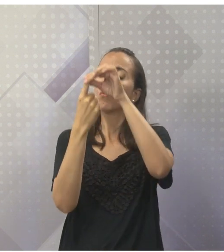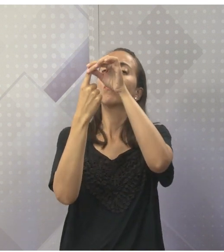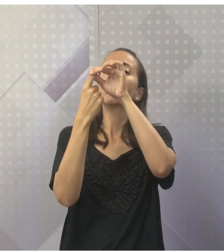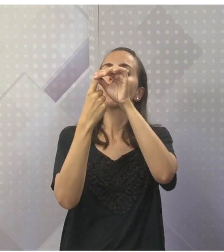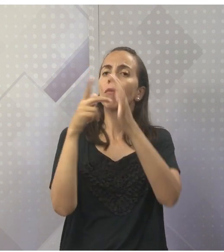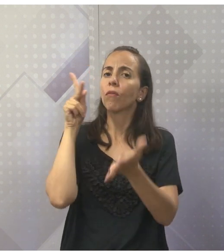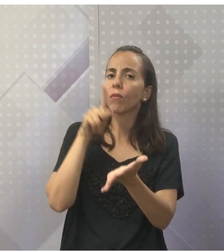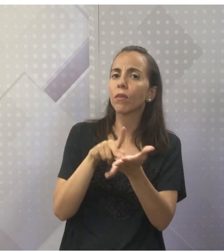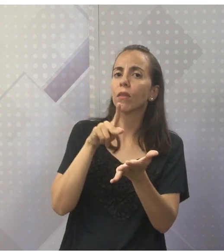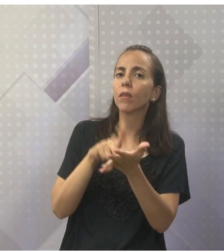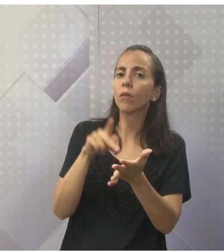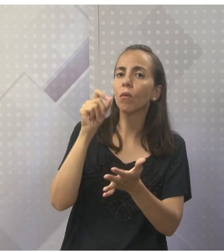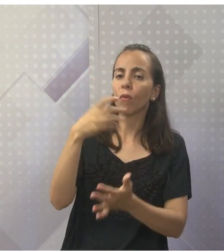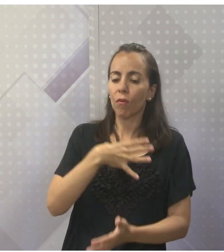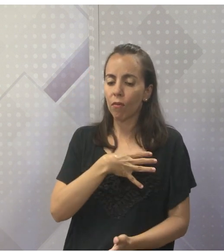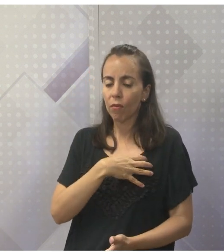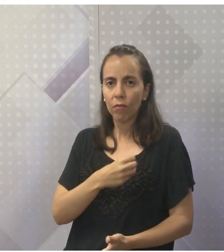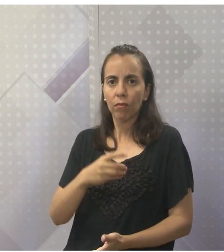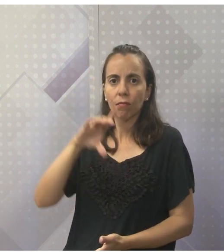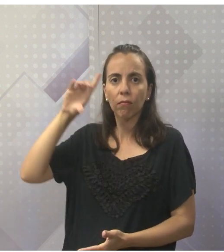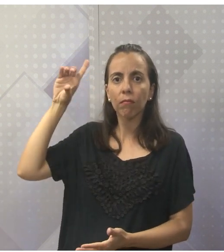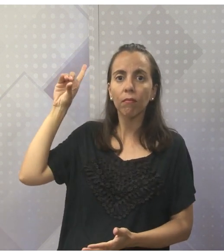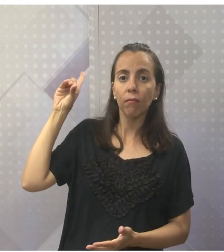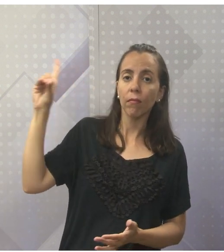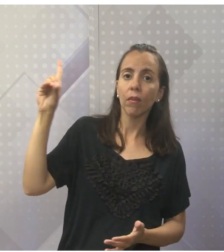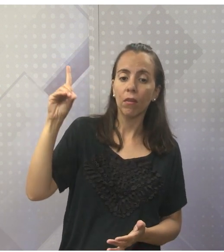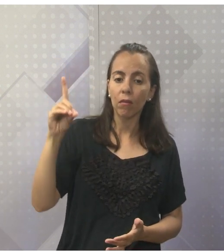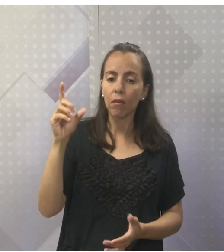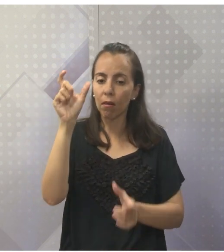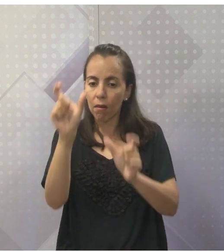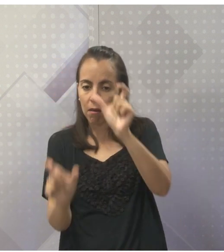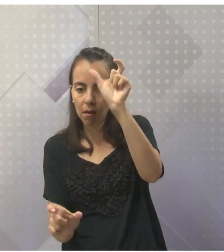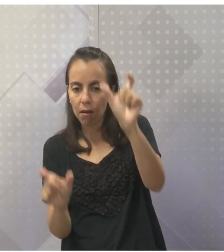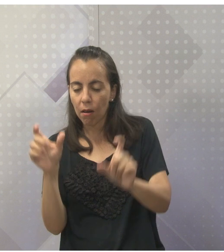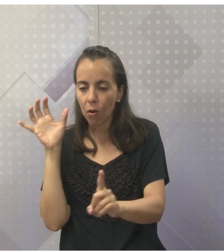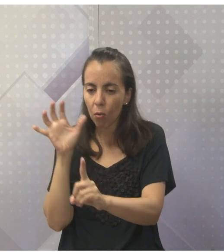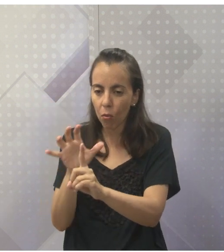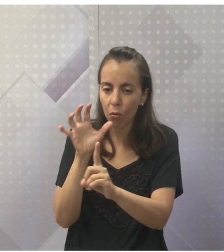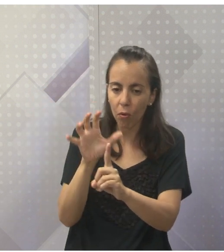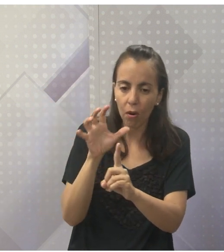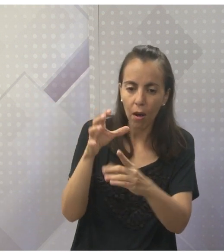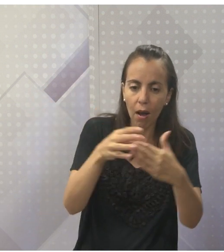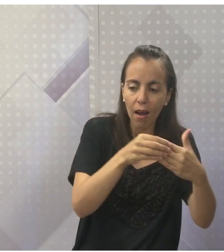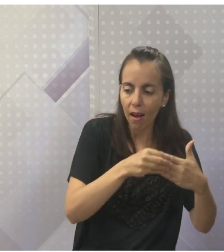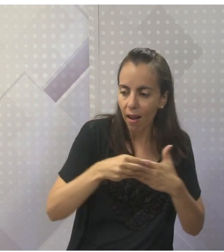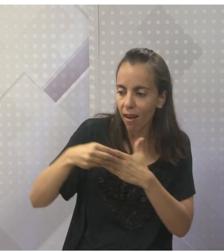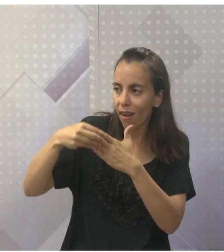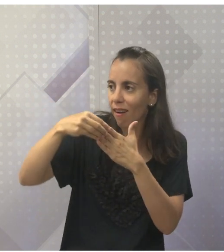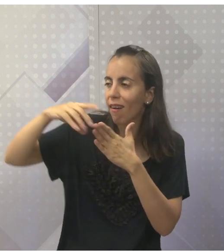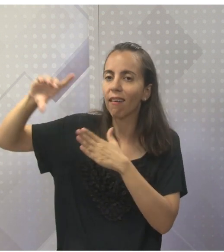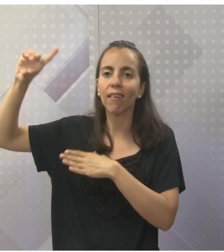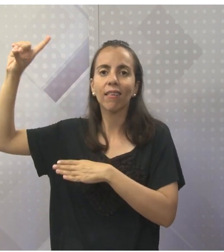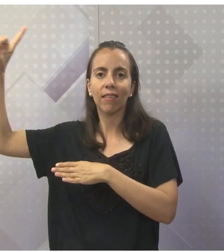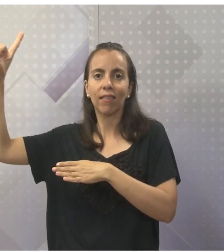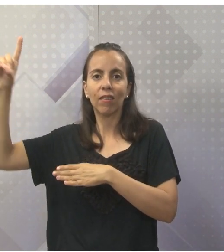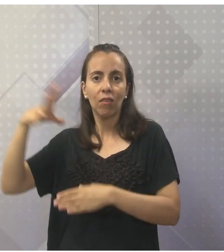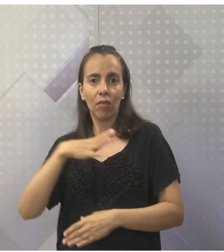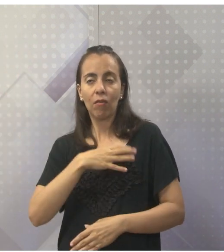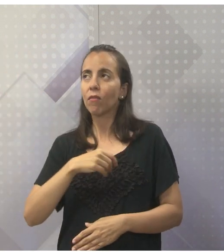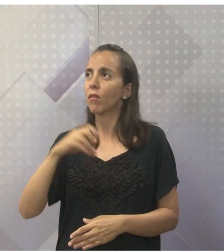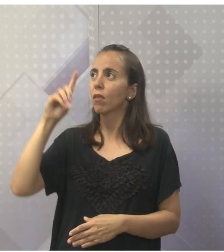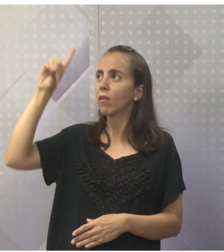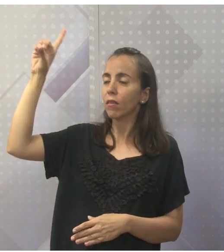verdadeiro filho que leva o ser humano até a Deus, certo? Filho de Deus,